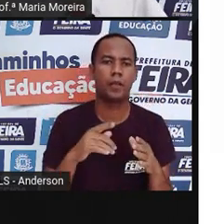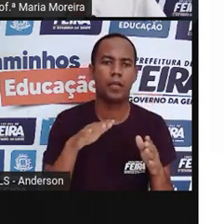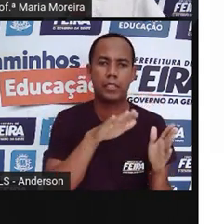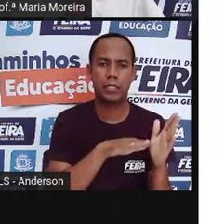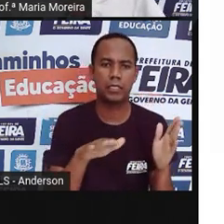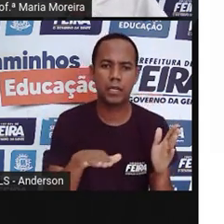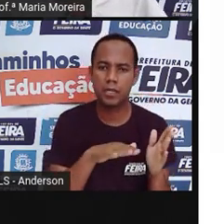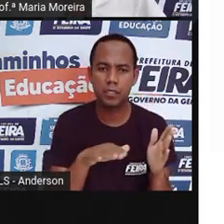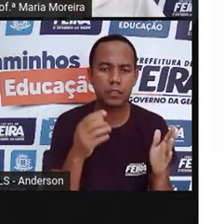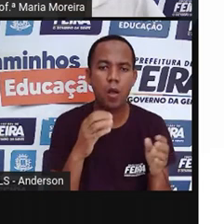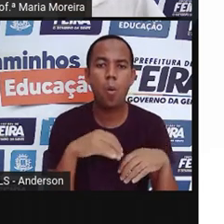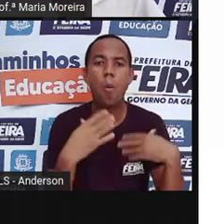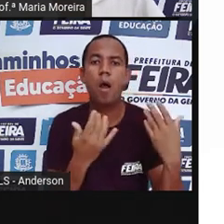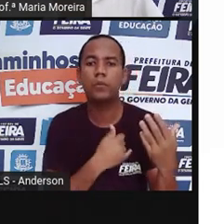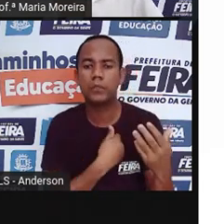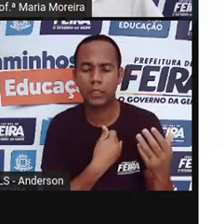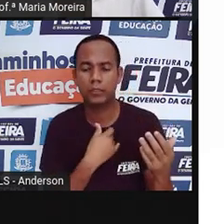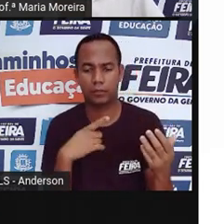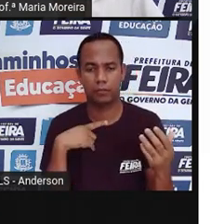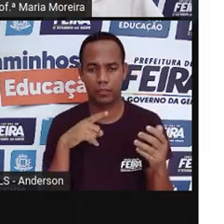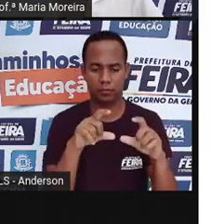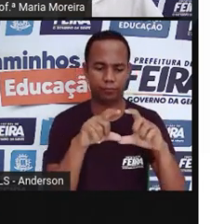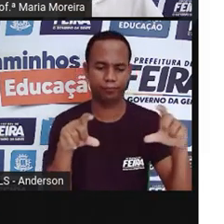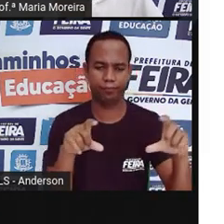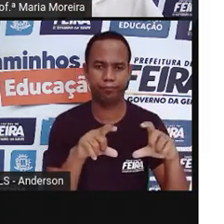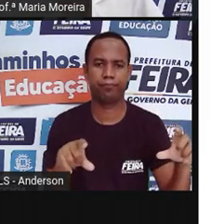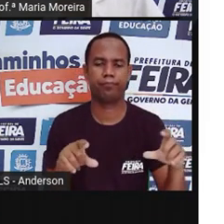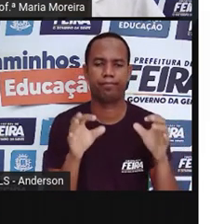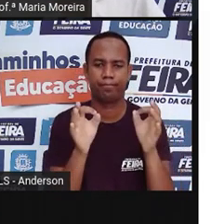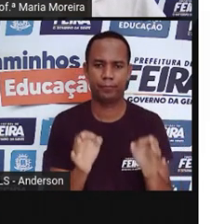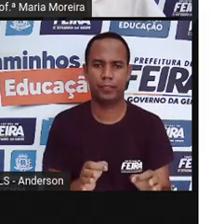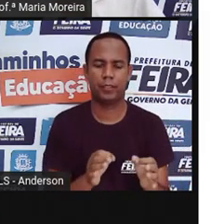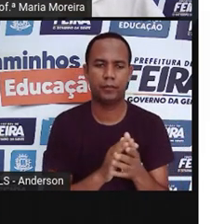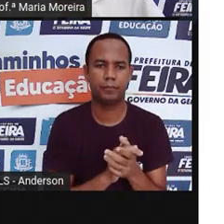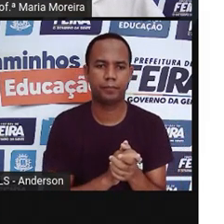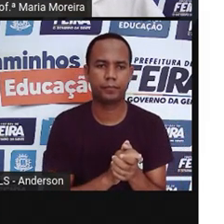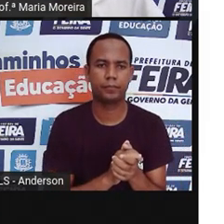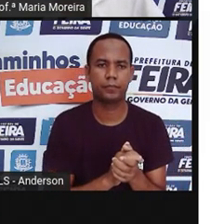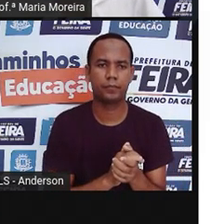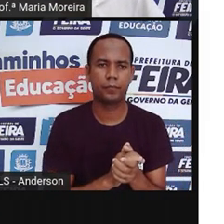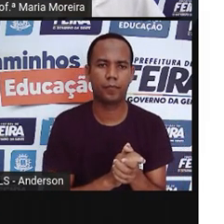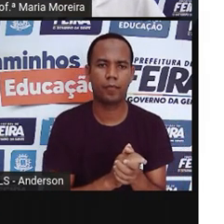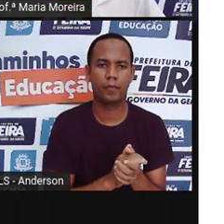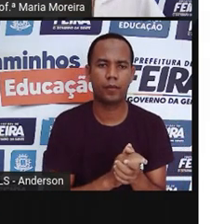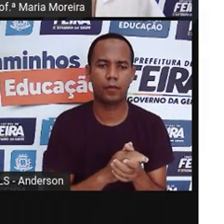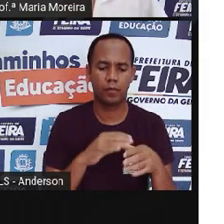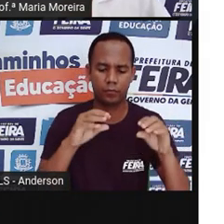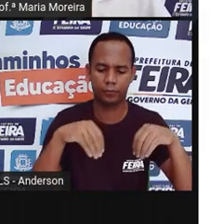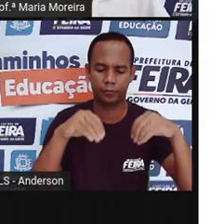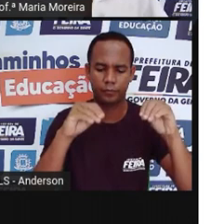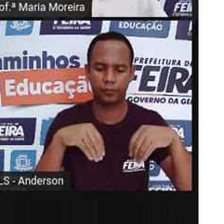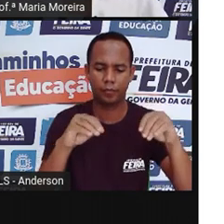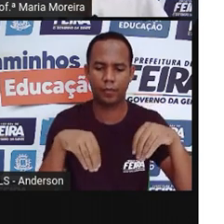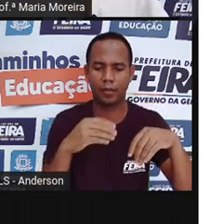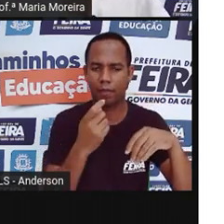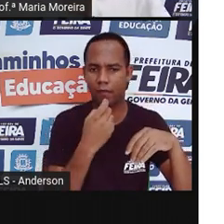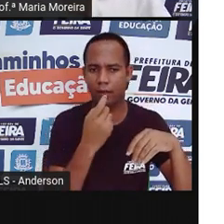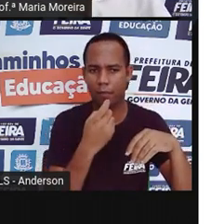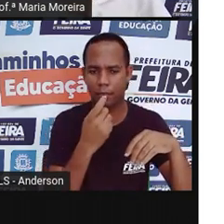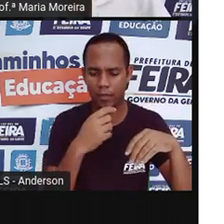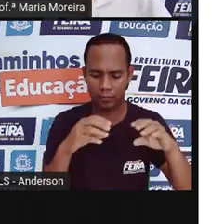anos, certo? Então, plásticos, plá,